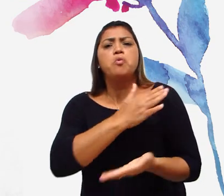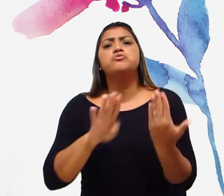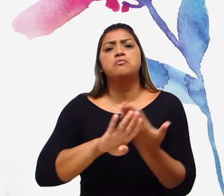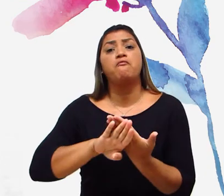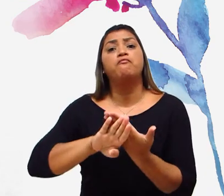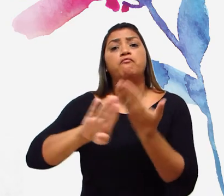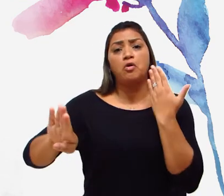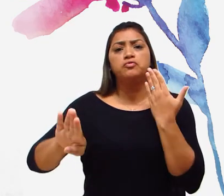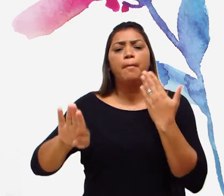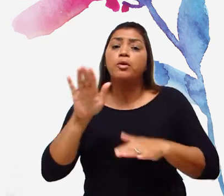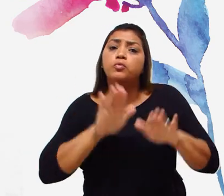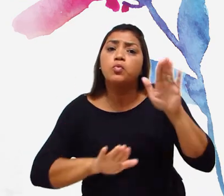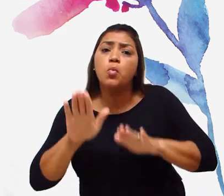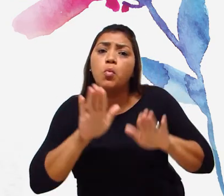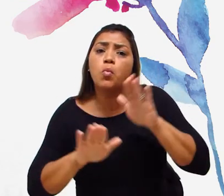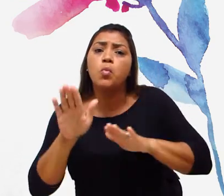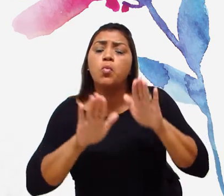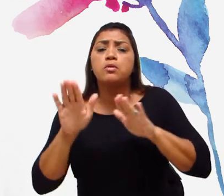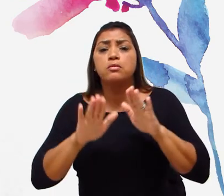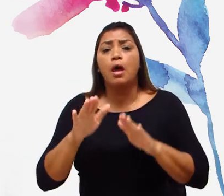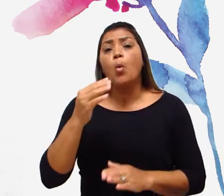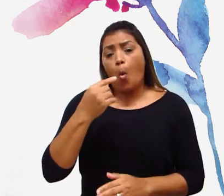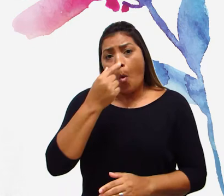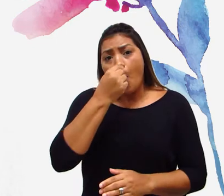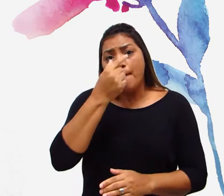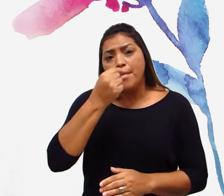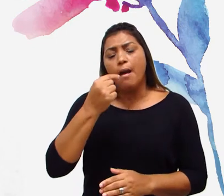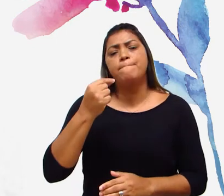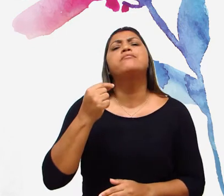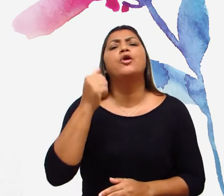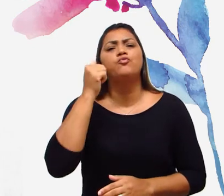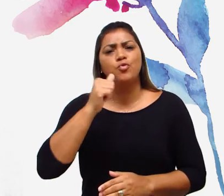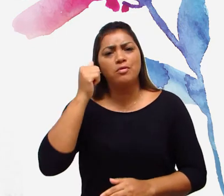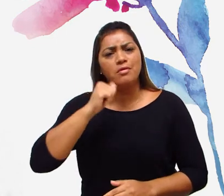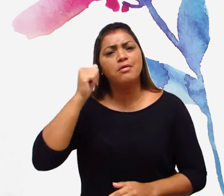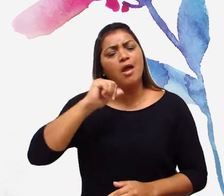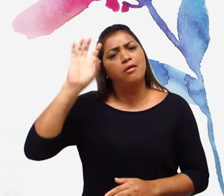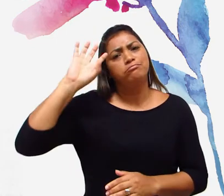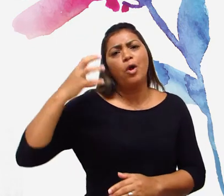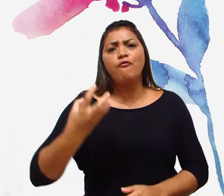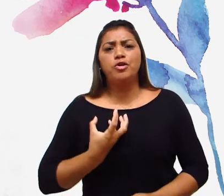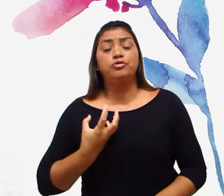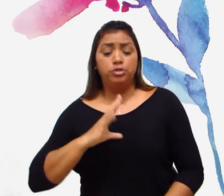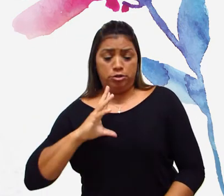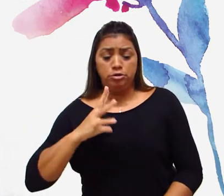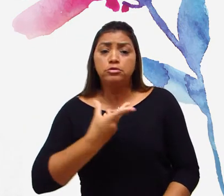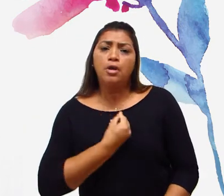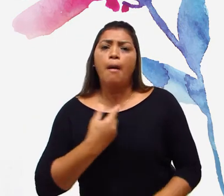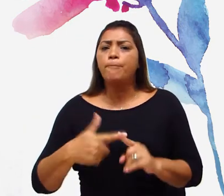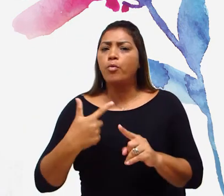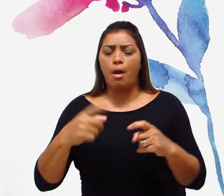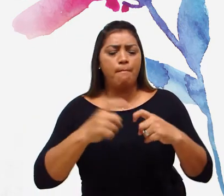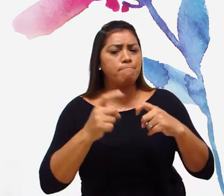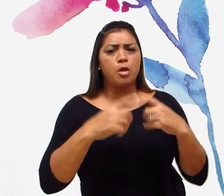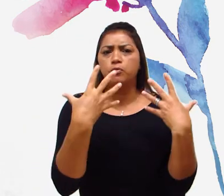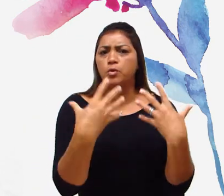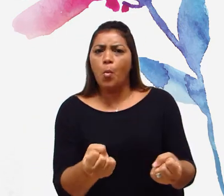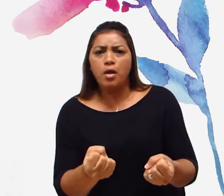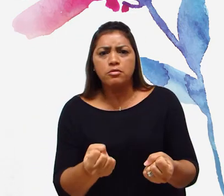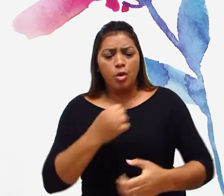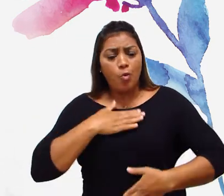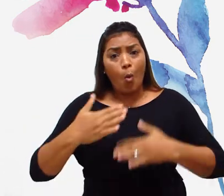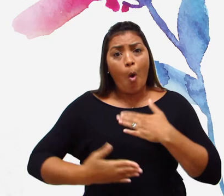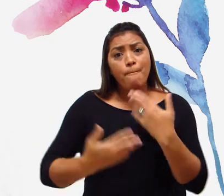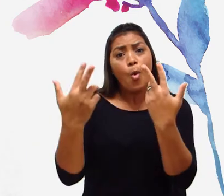preconceito, existe um forte afastamento do cuidado com a mama das mulheres travestis e transexuais, por não reconhecer